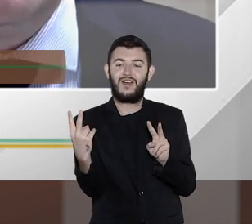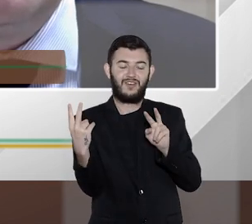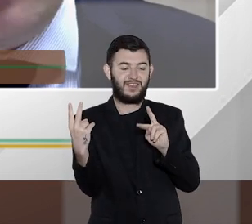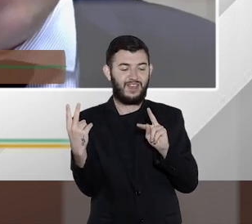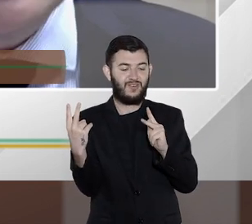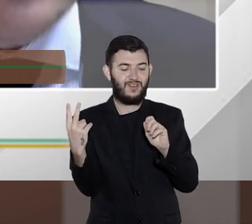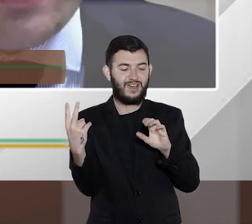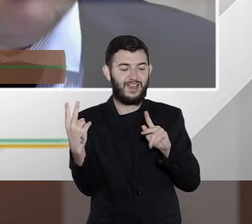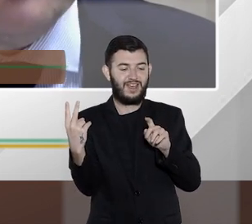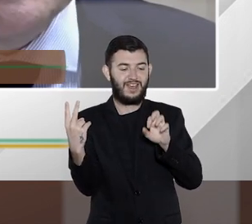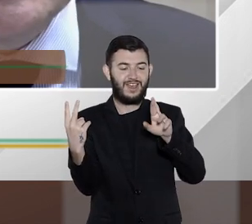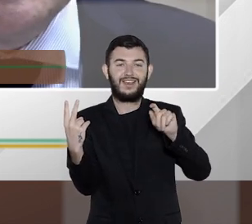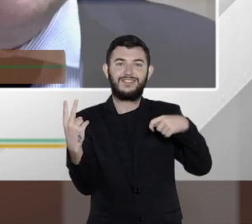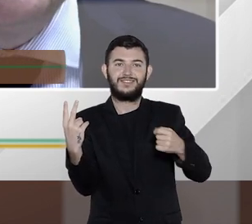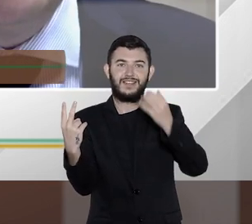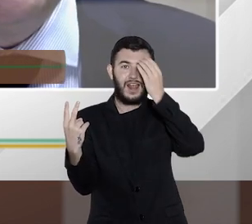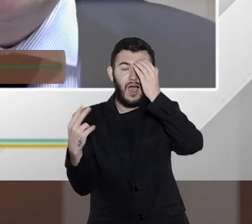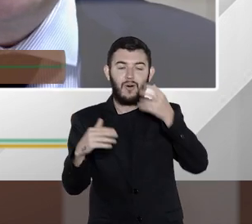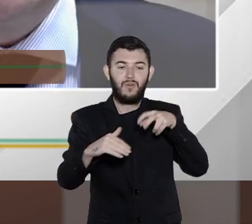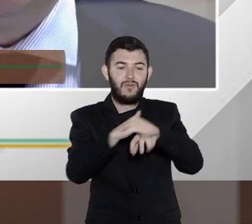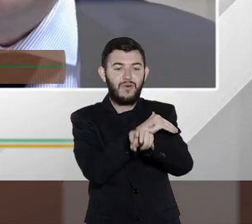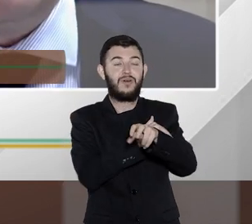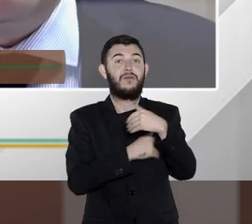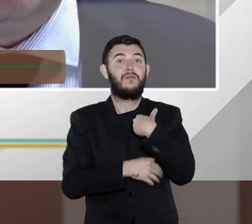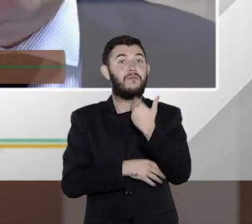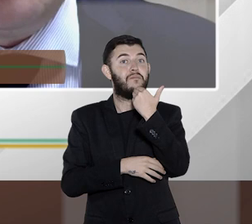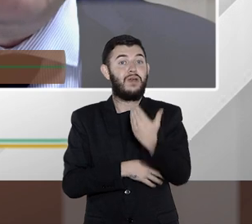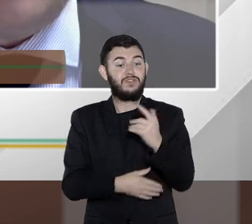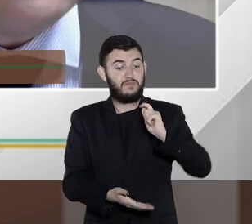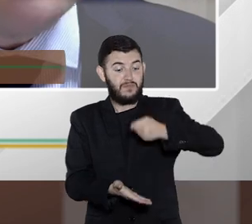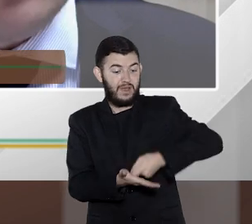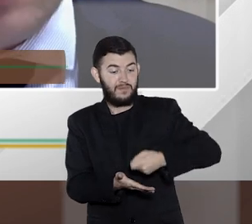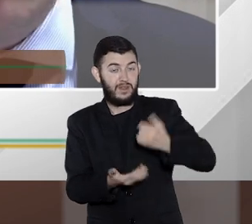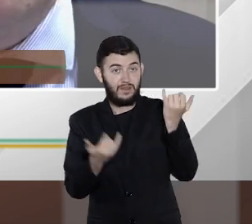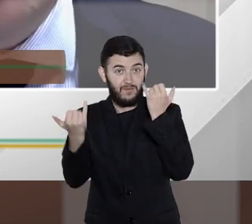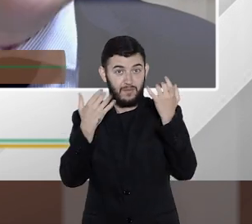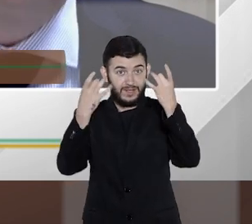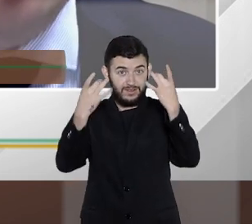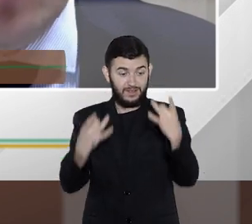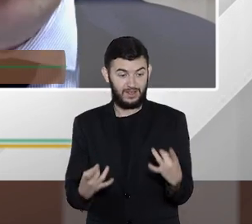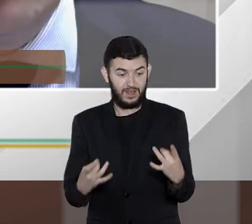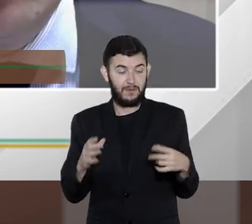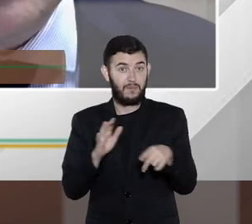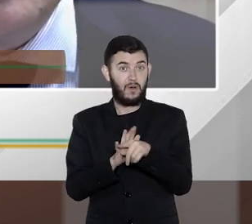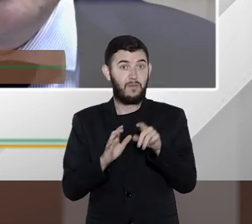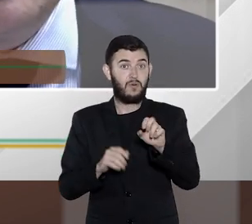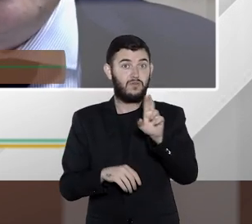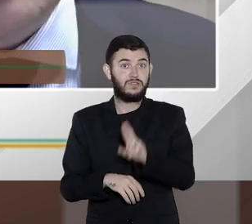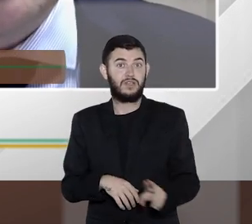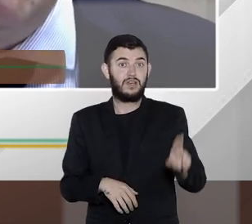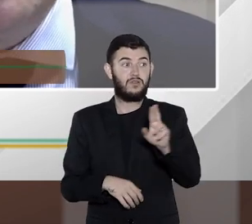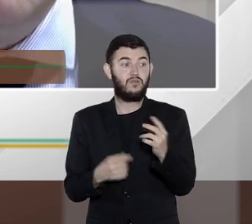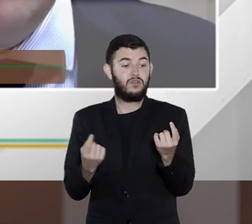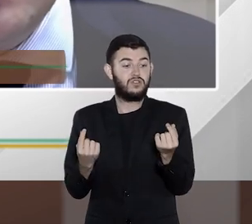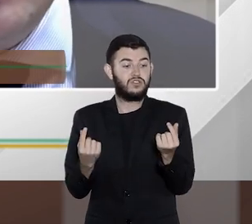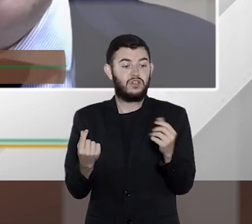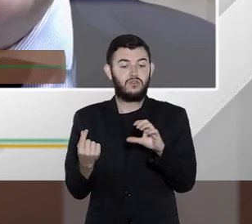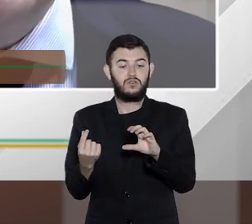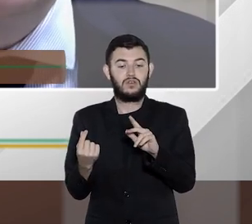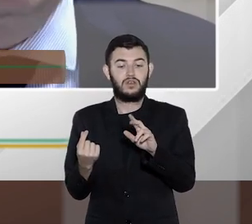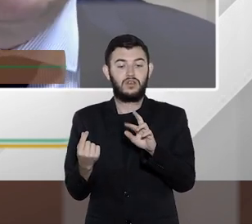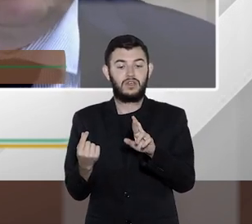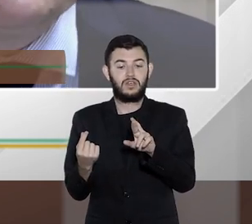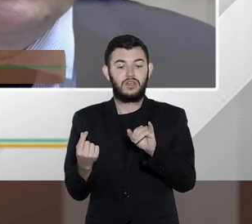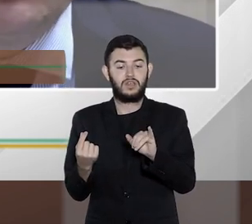não rastreáveis. Então, isso vai se tornar comum, já se tornou comum, eu acho que na pandemia